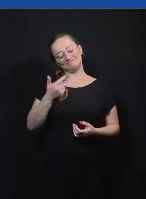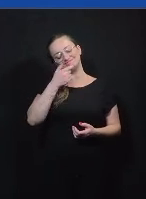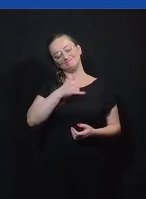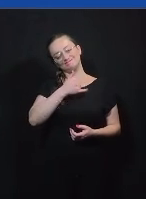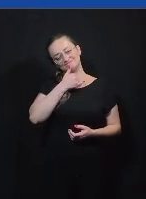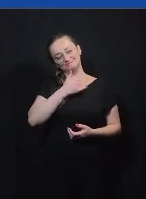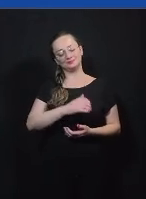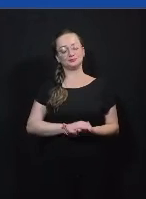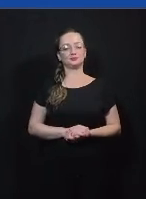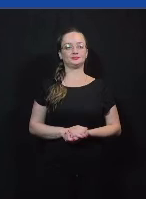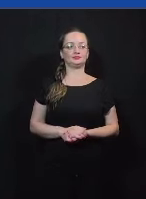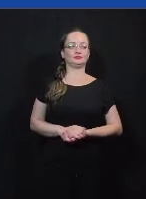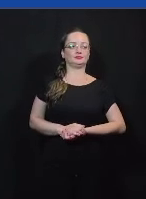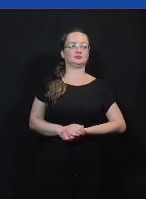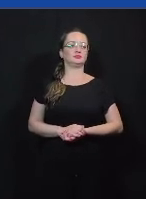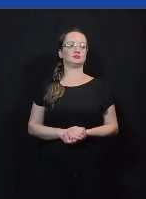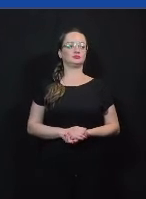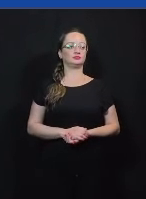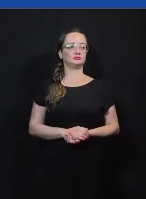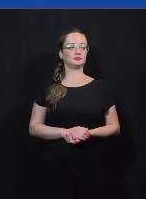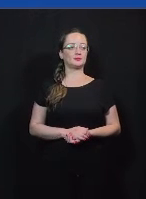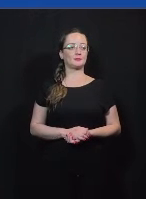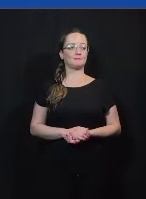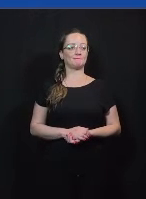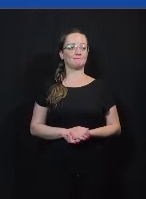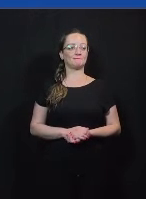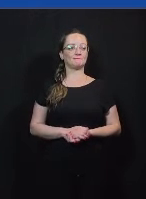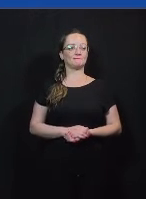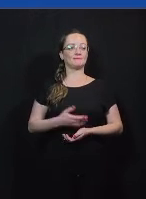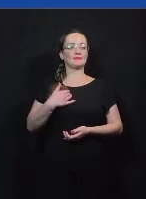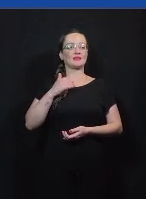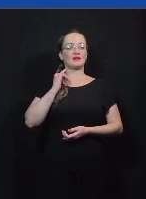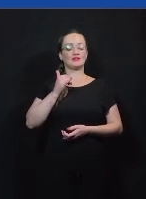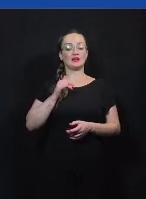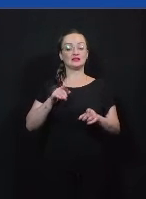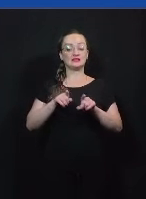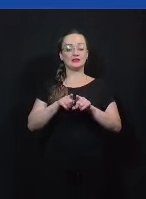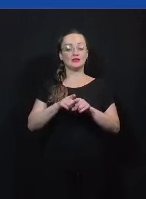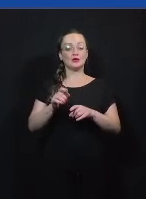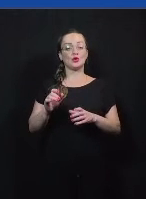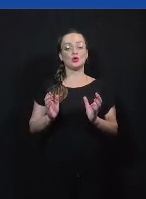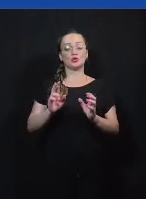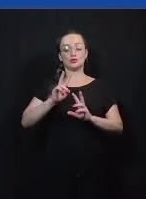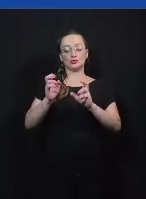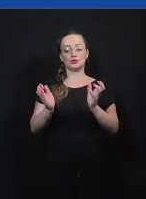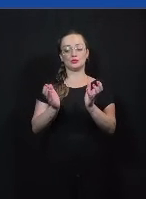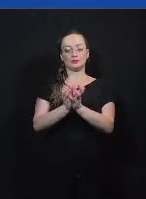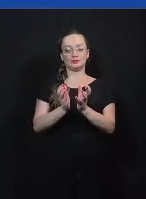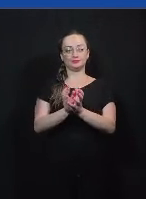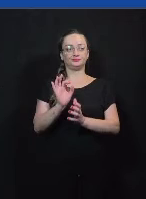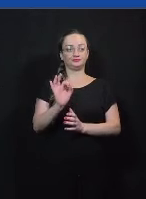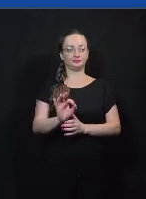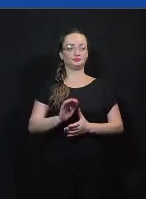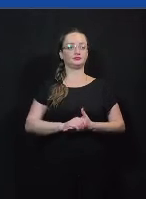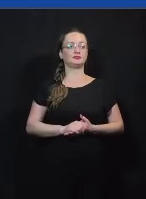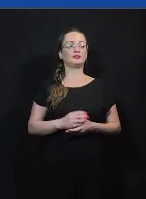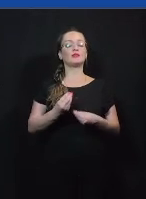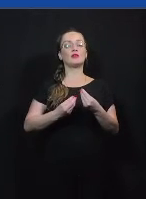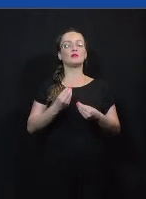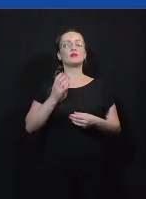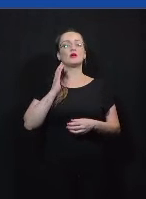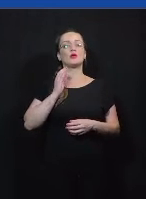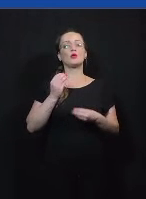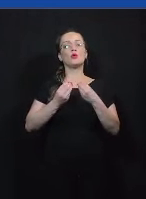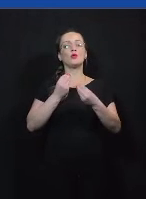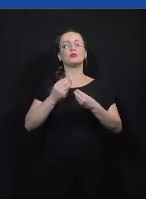das escolas eu não vou entrar tanto em detalhes sobre os clubes em si porque eu acho que vai ser interessante a gente falar sobre como o debate política